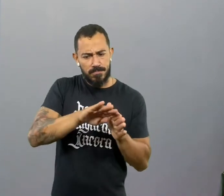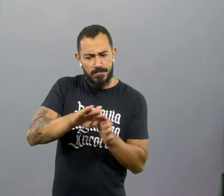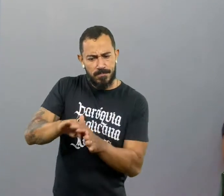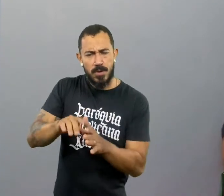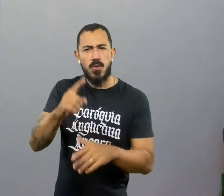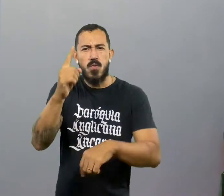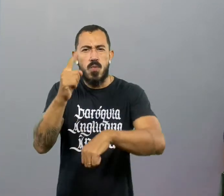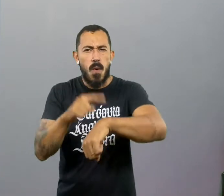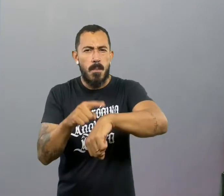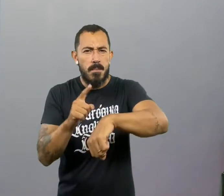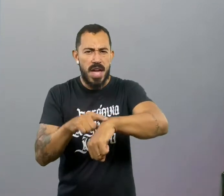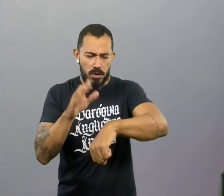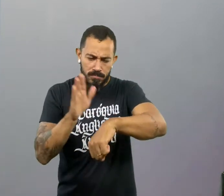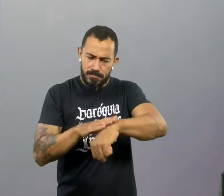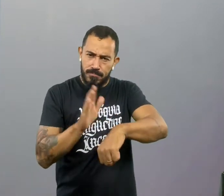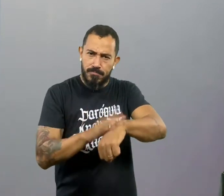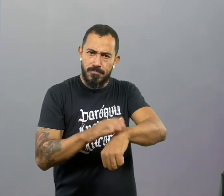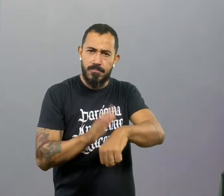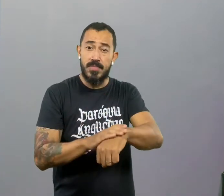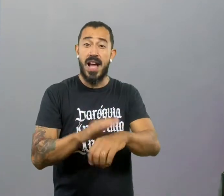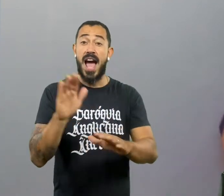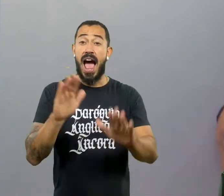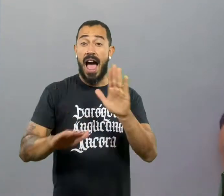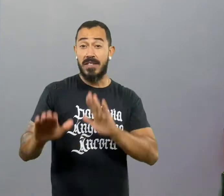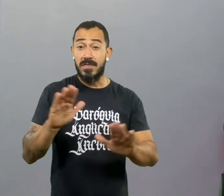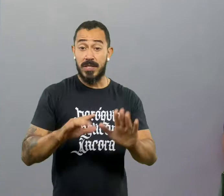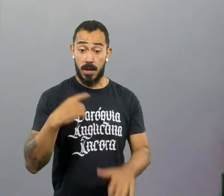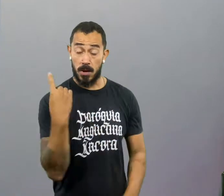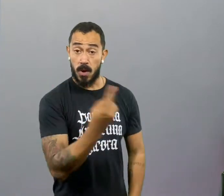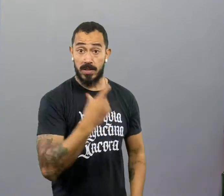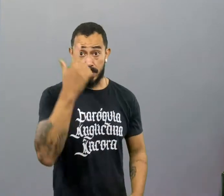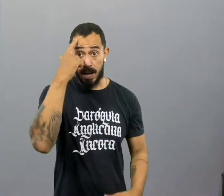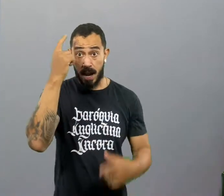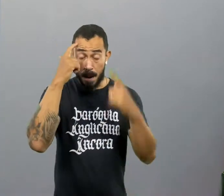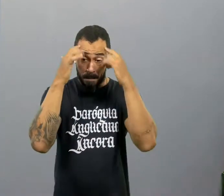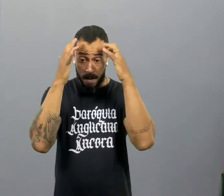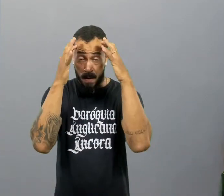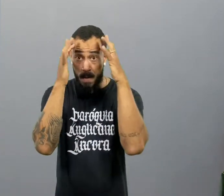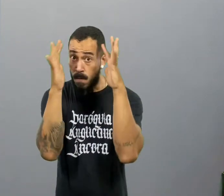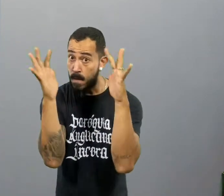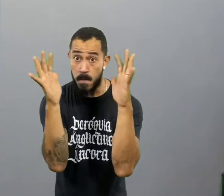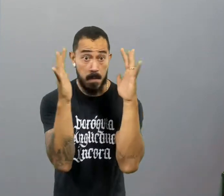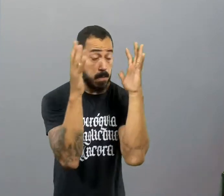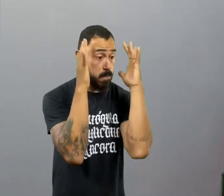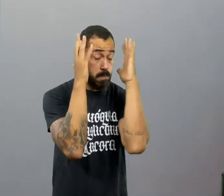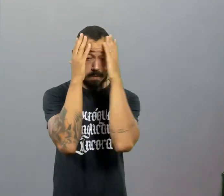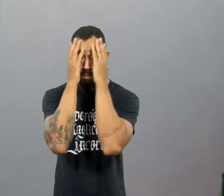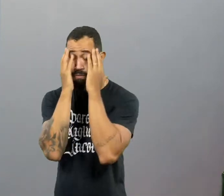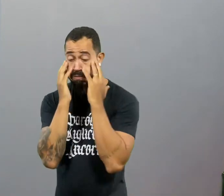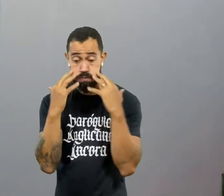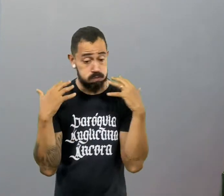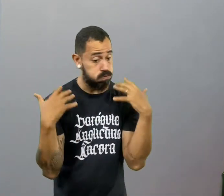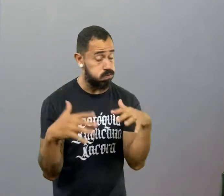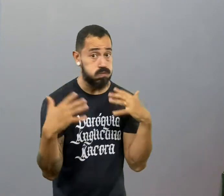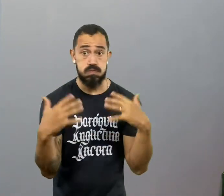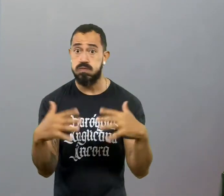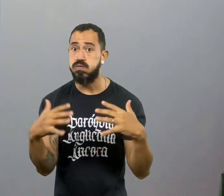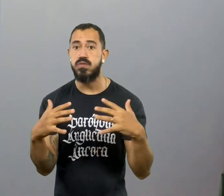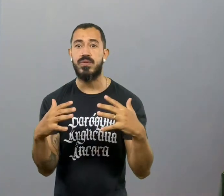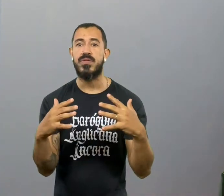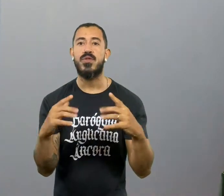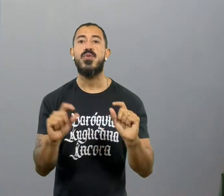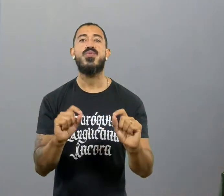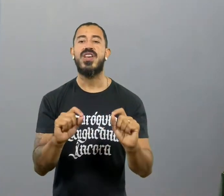sabe? Não deixa no flow, não deixa fluir não. Porque no dia que a sua cabeça estiver acelerada e cansada e a preguiça de reflexão te vencer